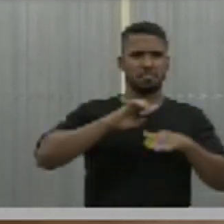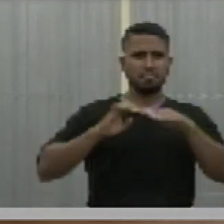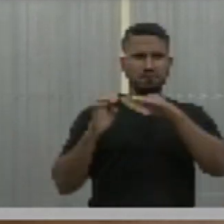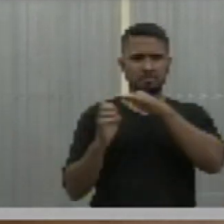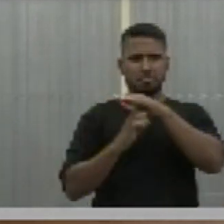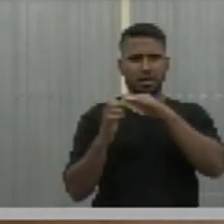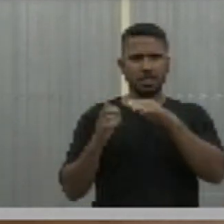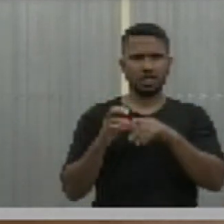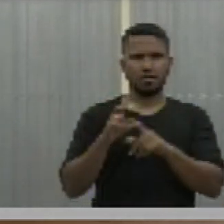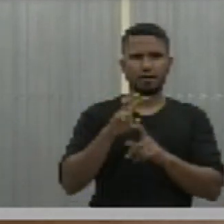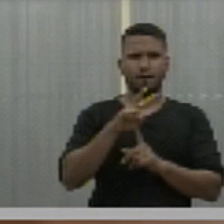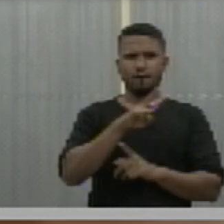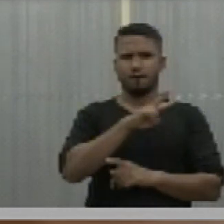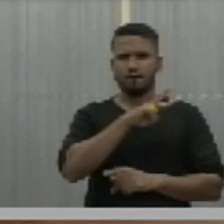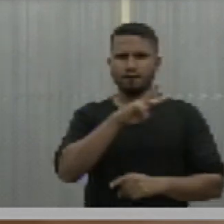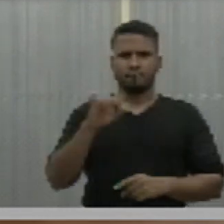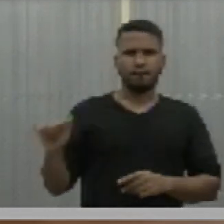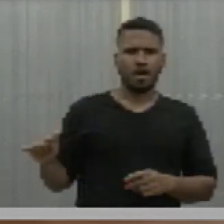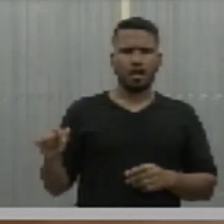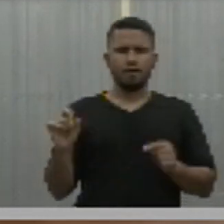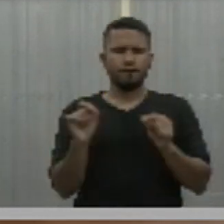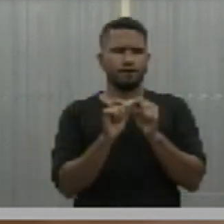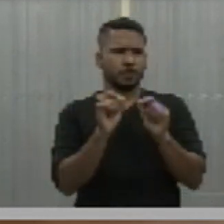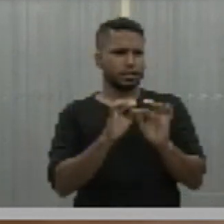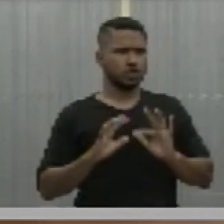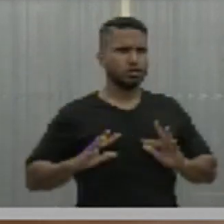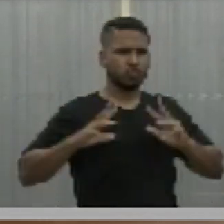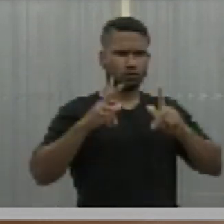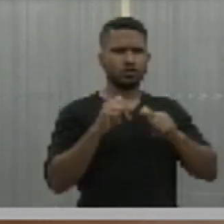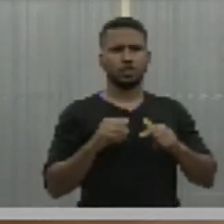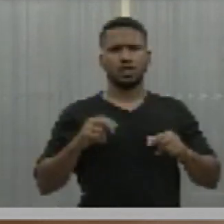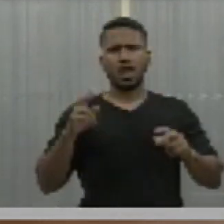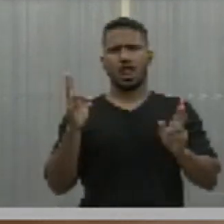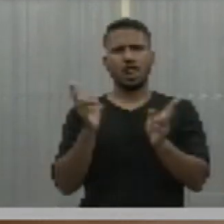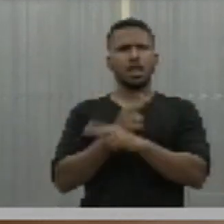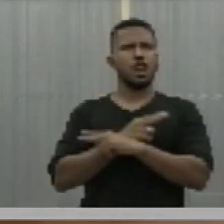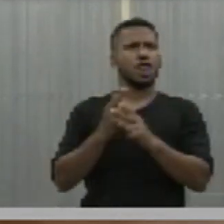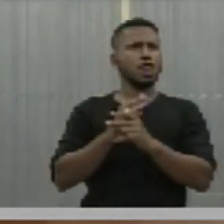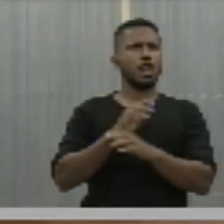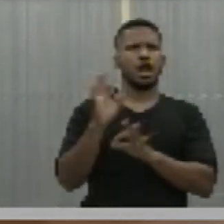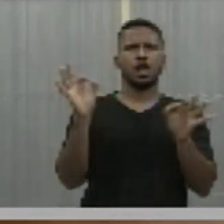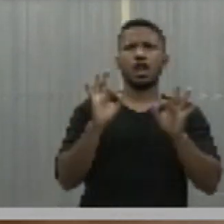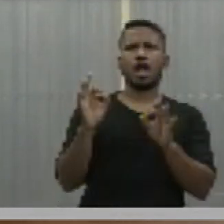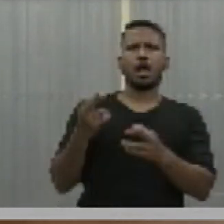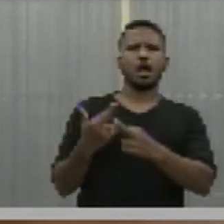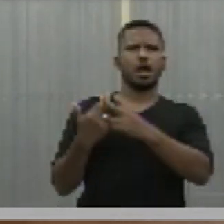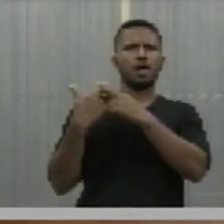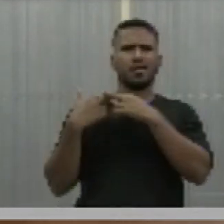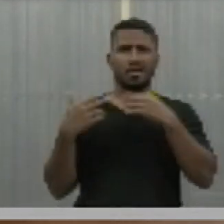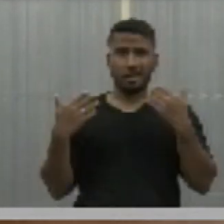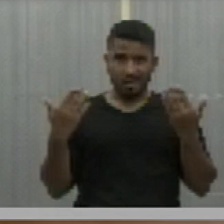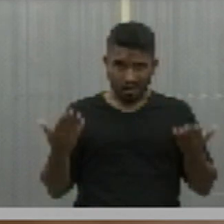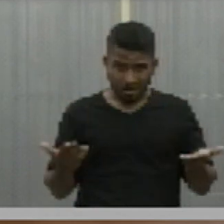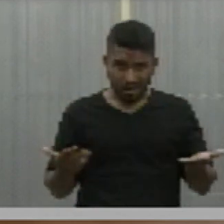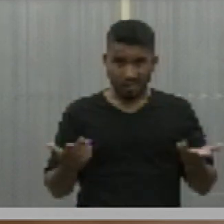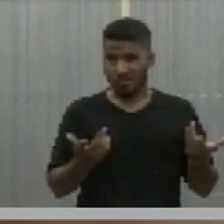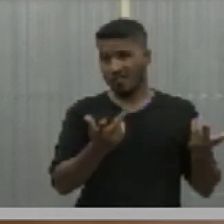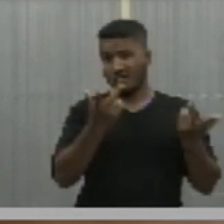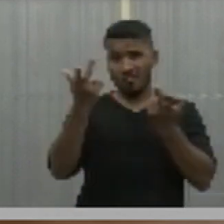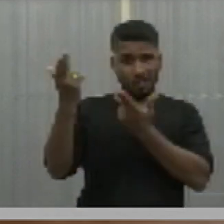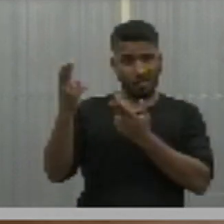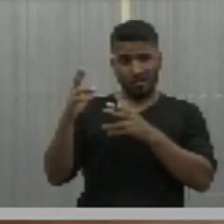comandar tudo sem ter nenhuma restrição, sem ter nenhuma responsabilidade, como já faz hoje a Europa?